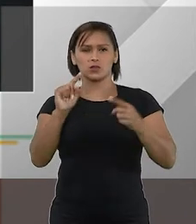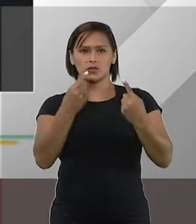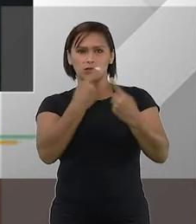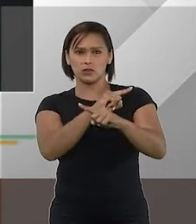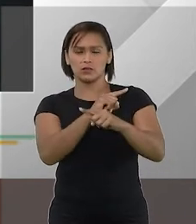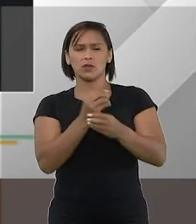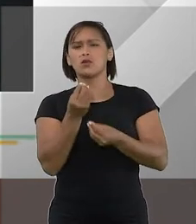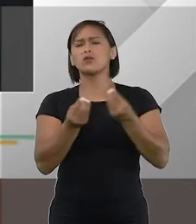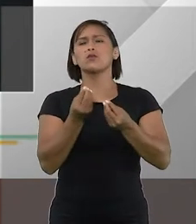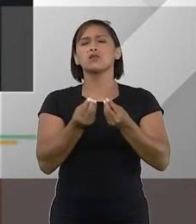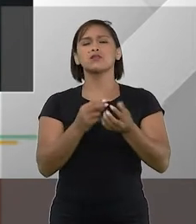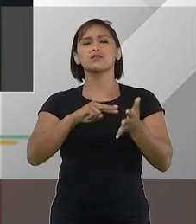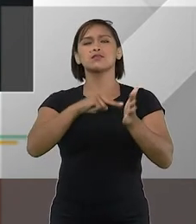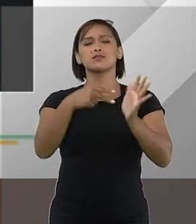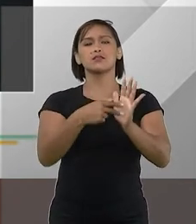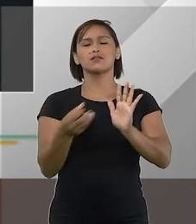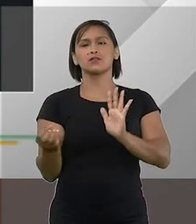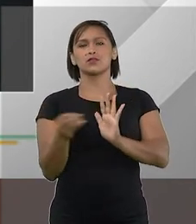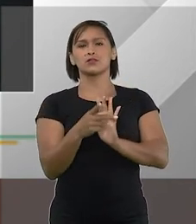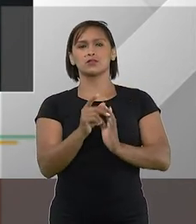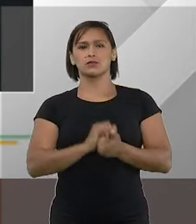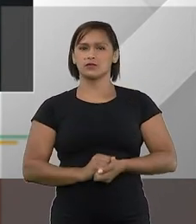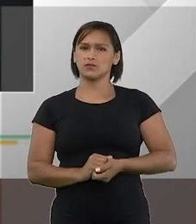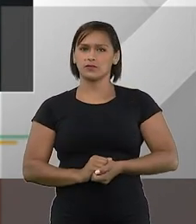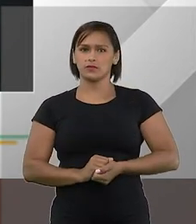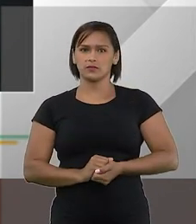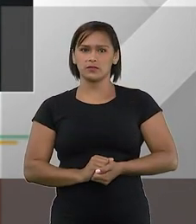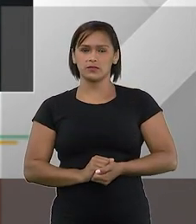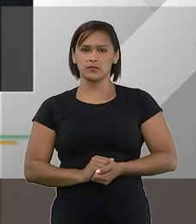controvérsias? O que eles trouxeram de novo, afinal?